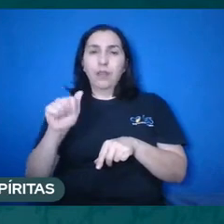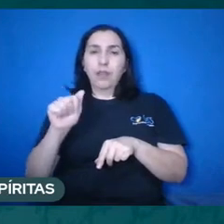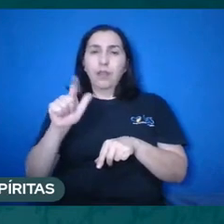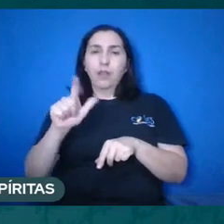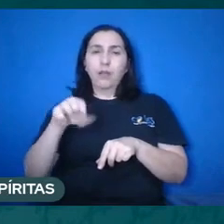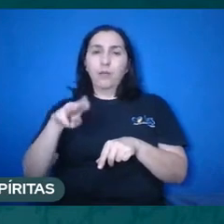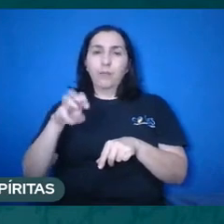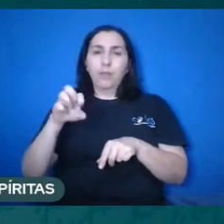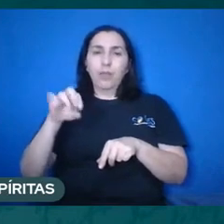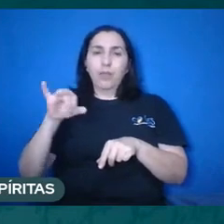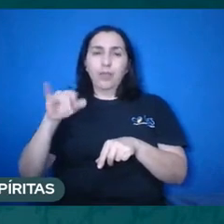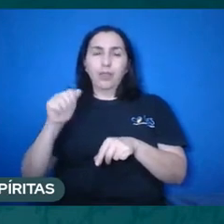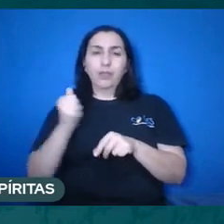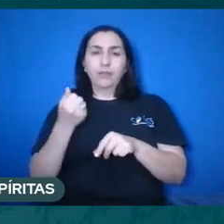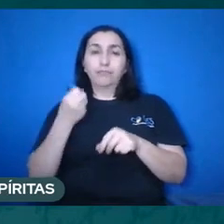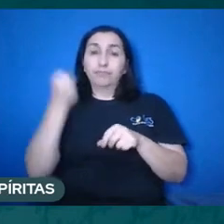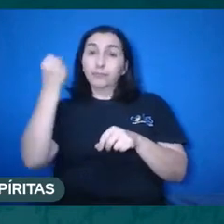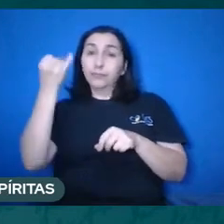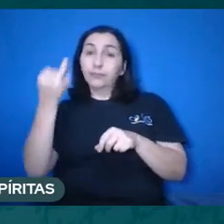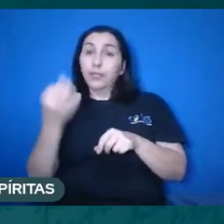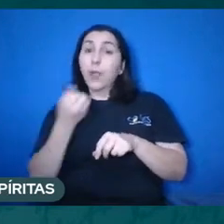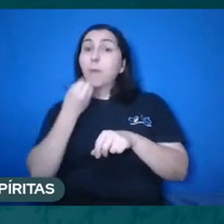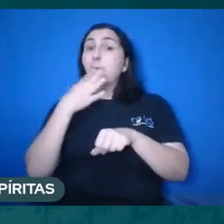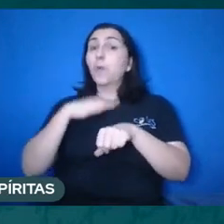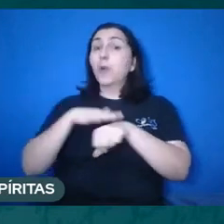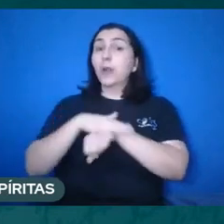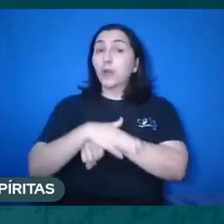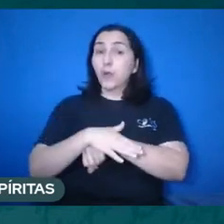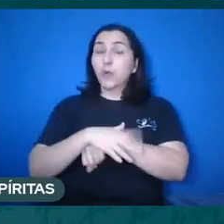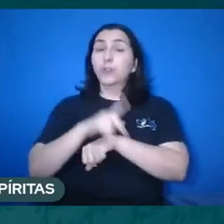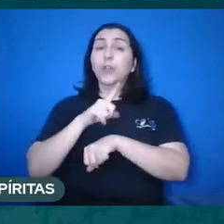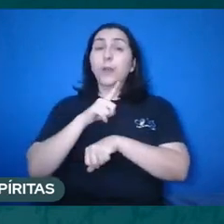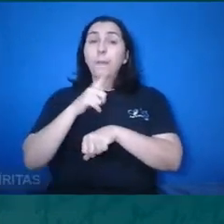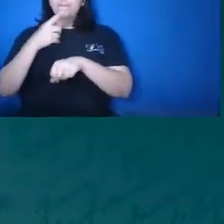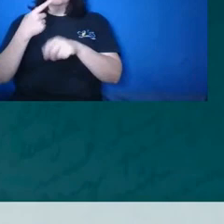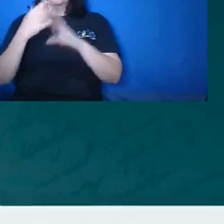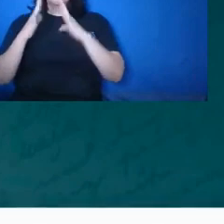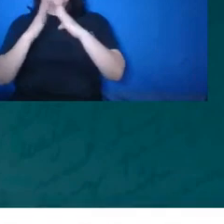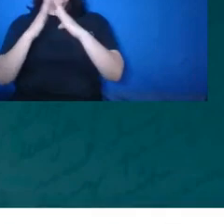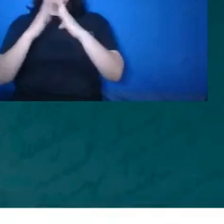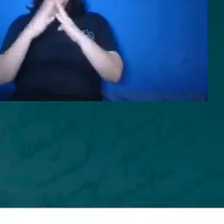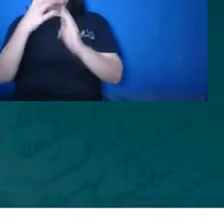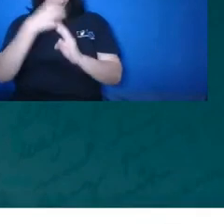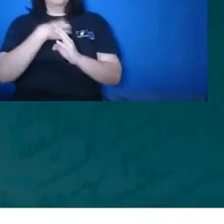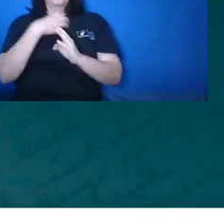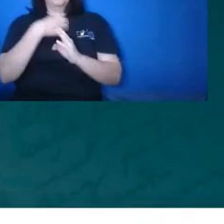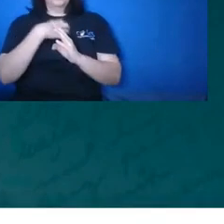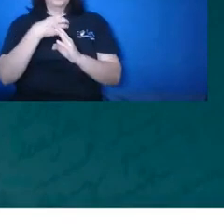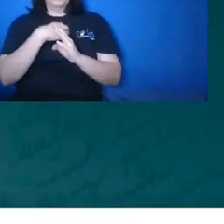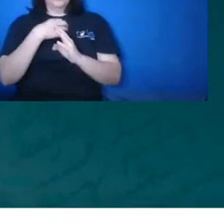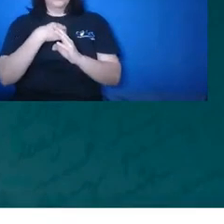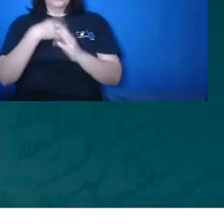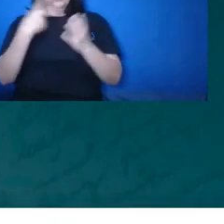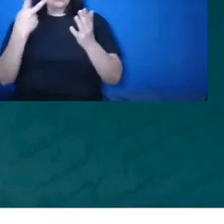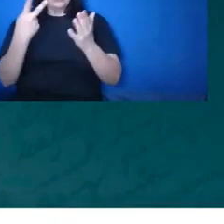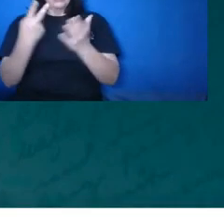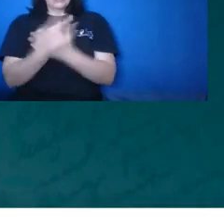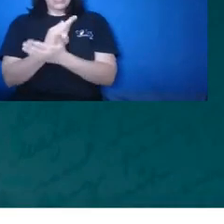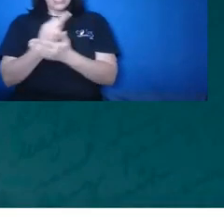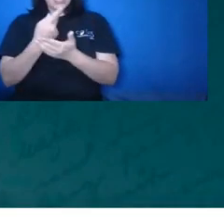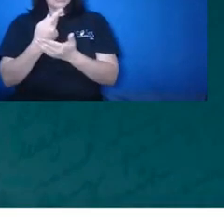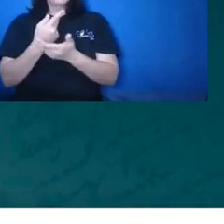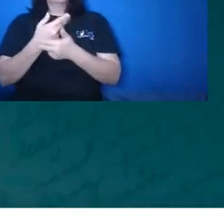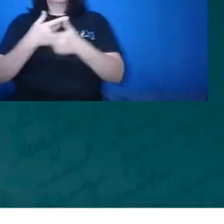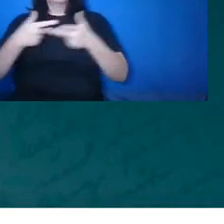é boa noite, moro no interior da Bahia, na cidade de Ribeira, do Pombal e ultimamente está tendo muitos casos de